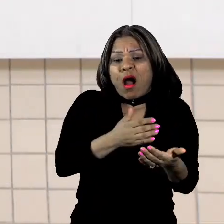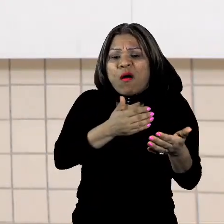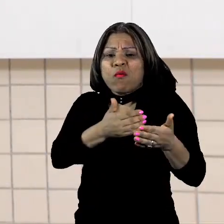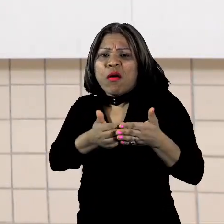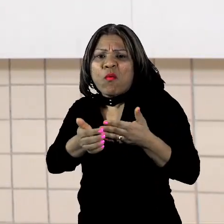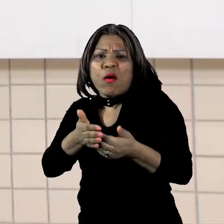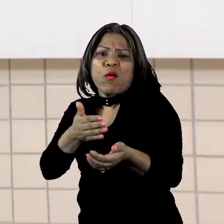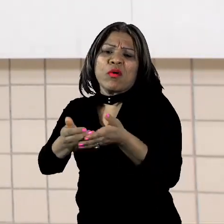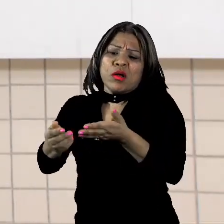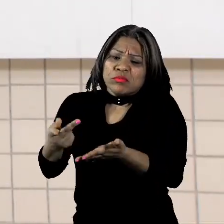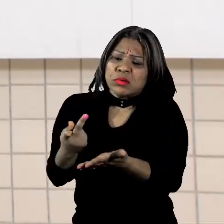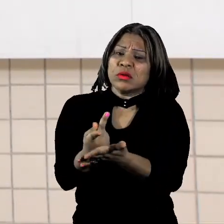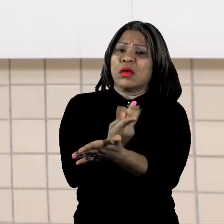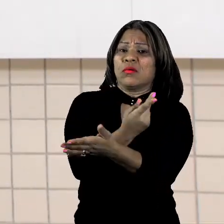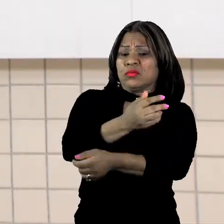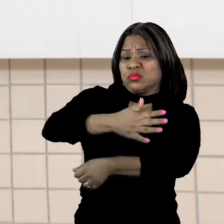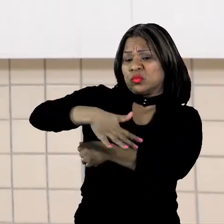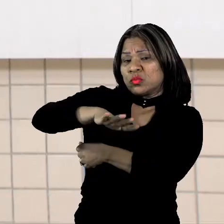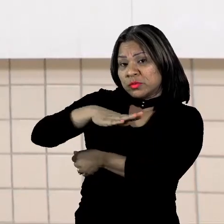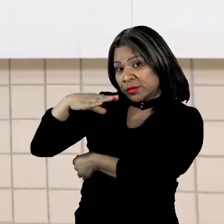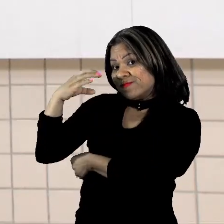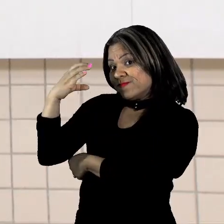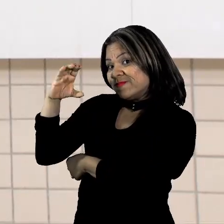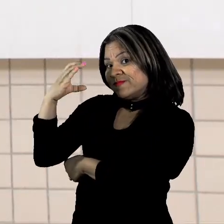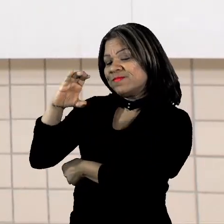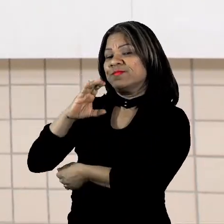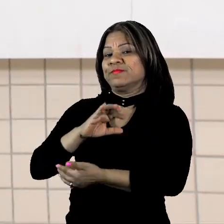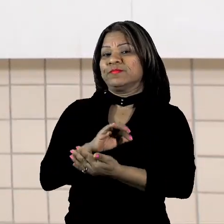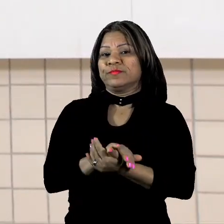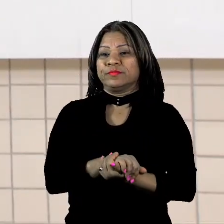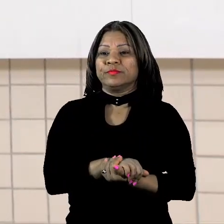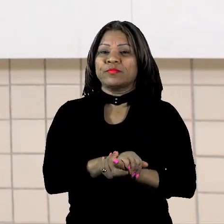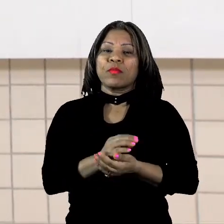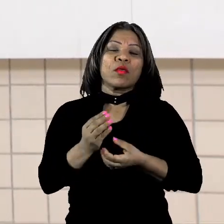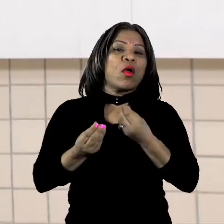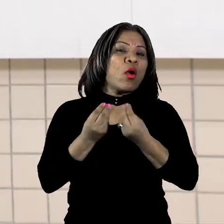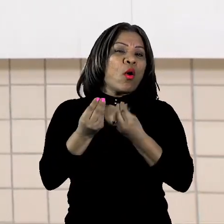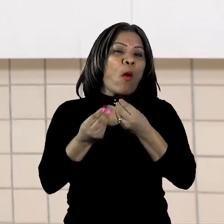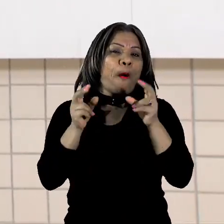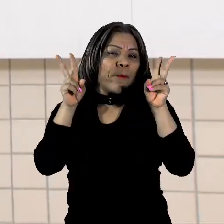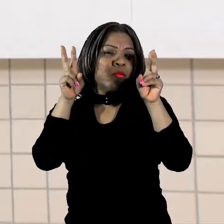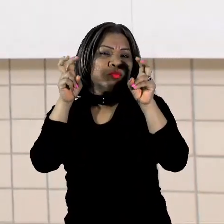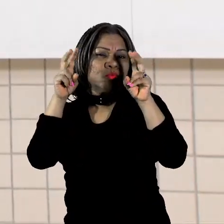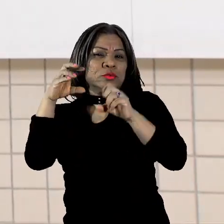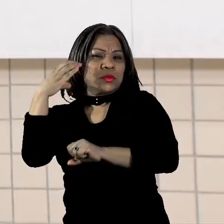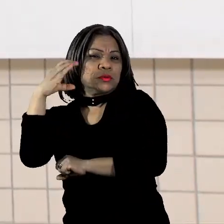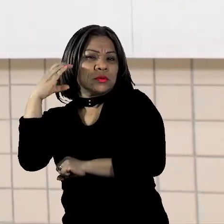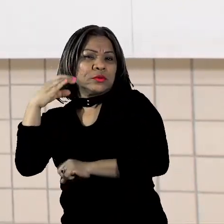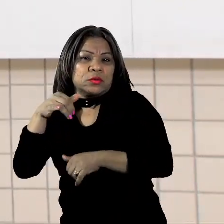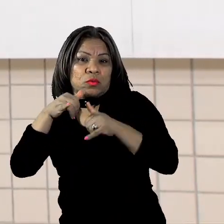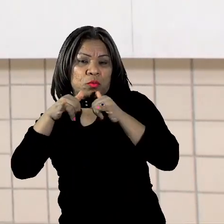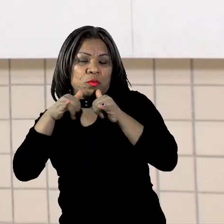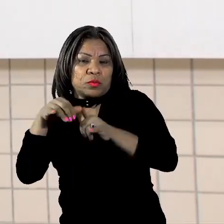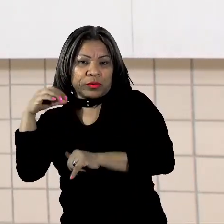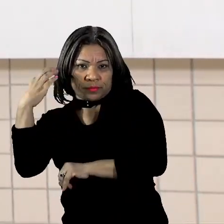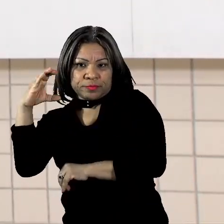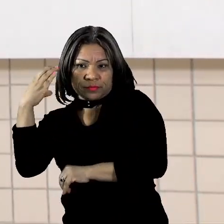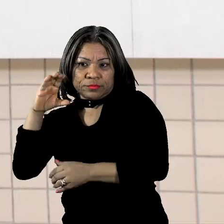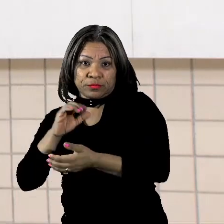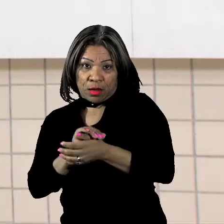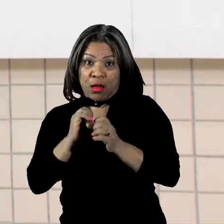no meio científico. Como? Os assuntos científicos, de divulgação científica, podem estar